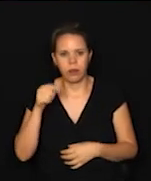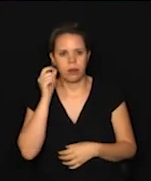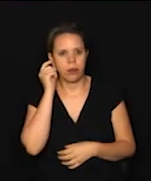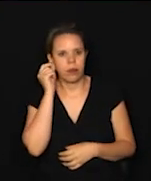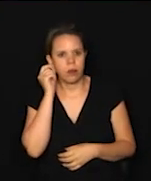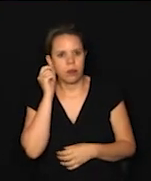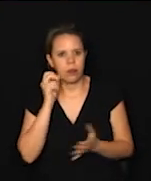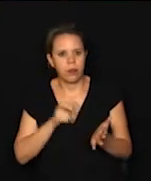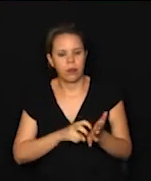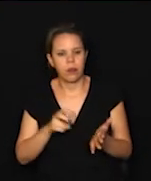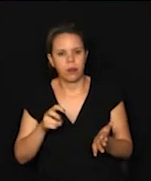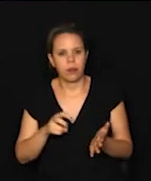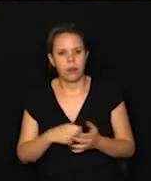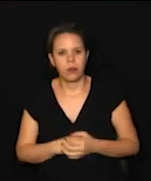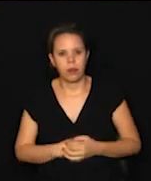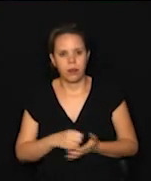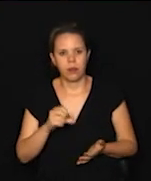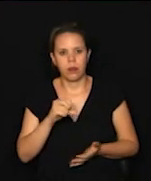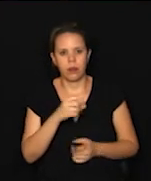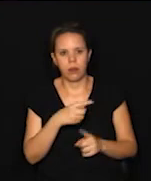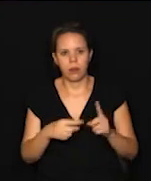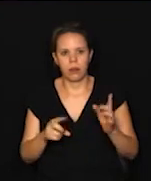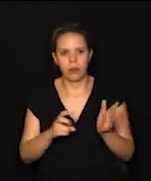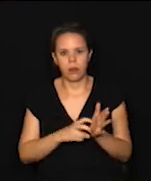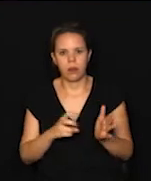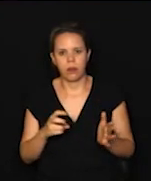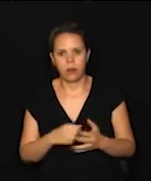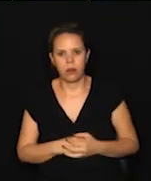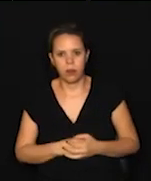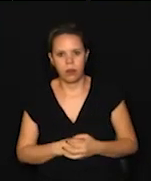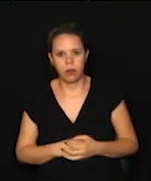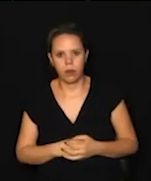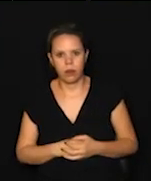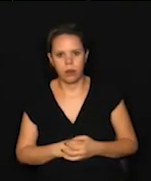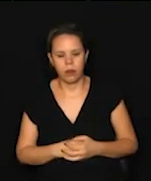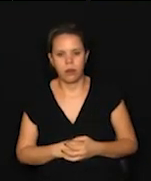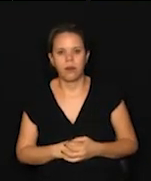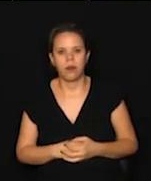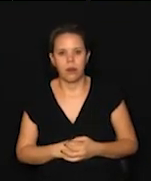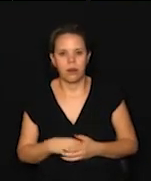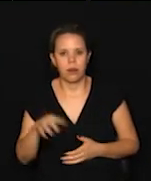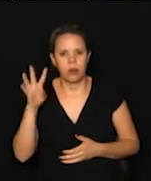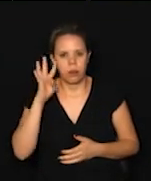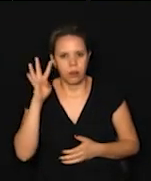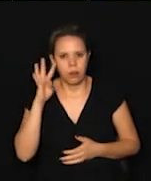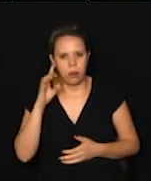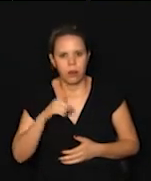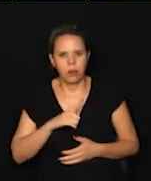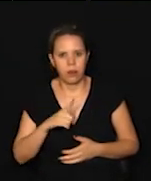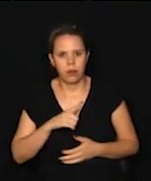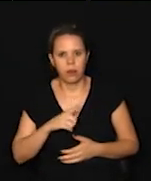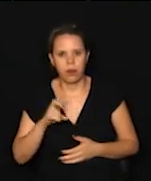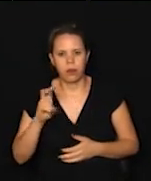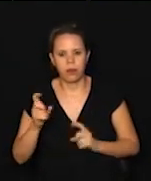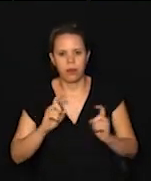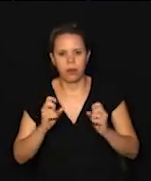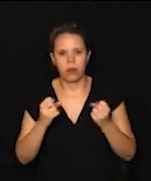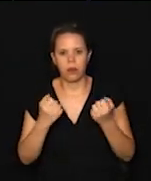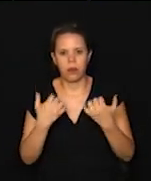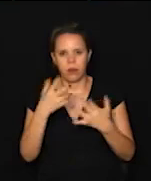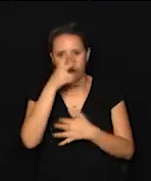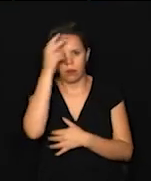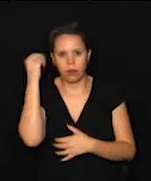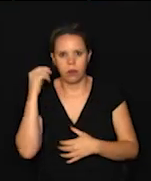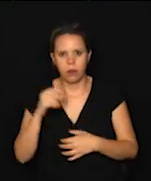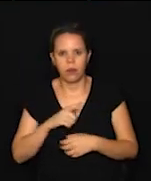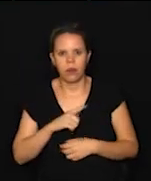cedinho, logo a partir das nove e meia da manhã. Isso mesmo, partir das nove e meia, na quarta-feira, teremos cinco audiências públicas.